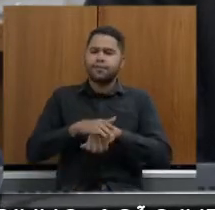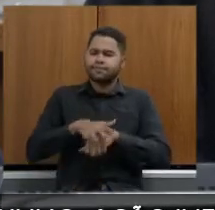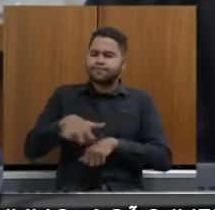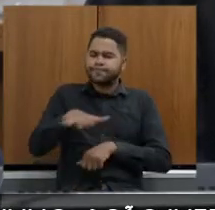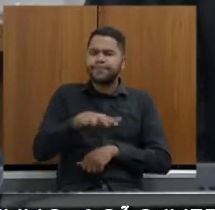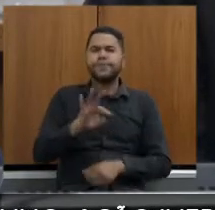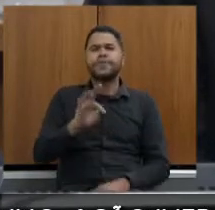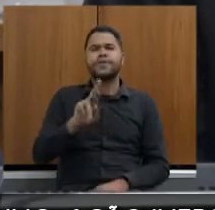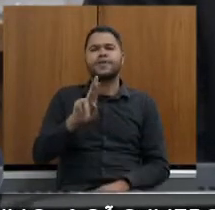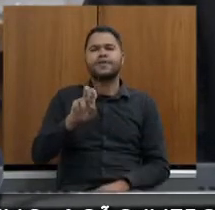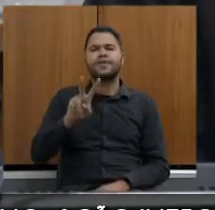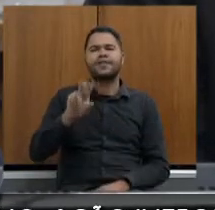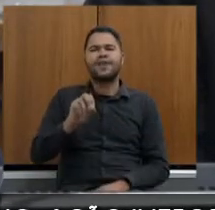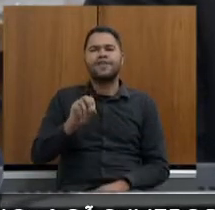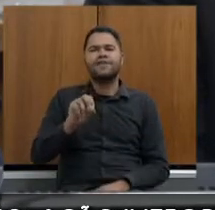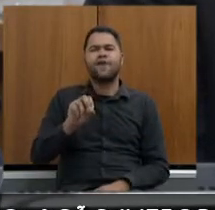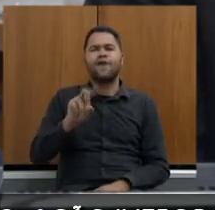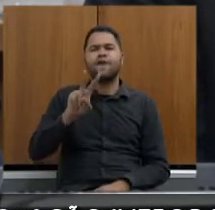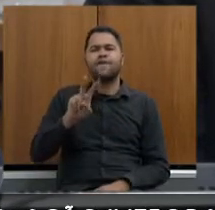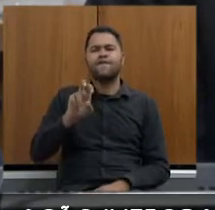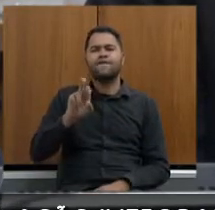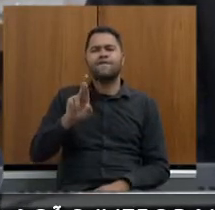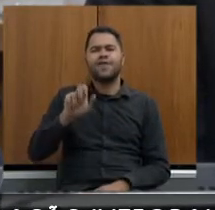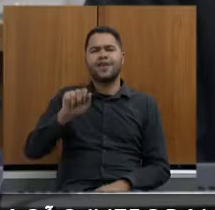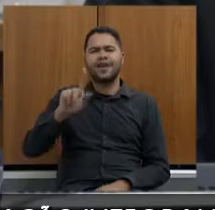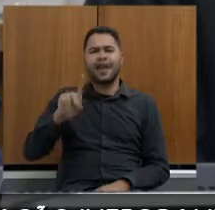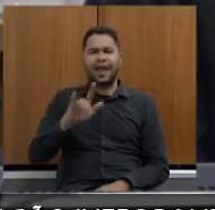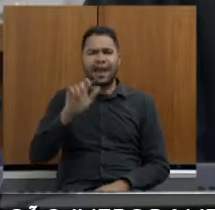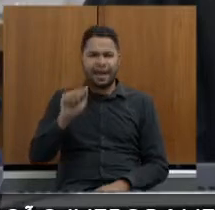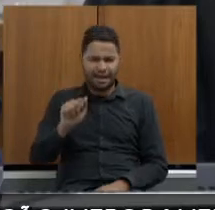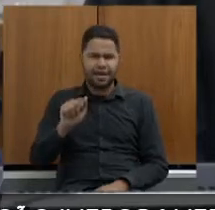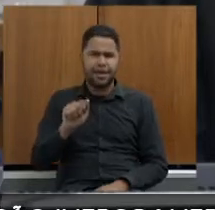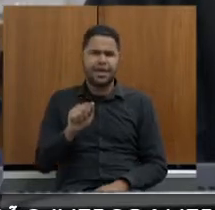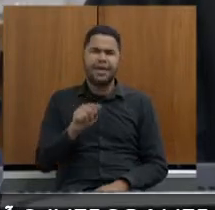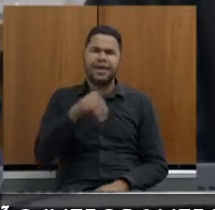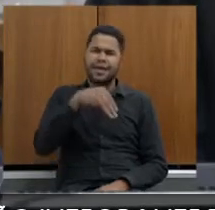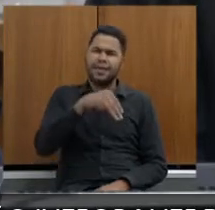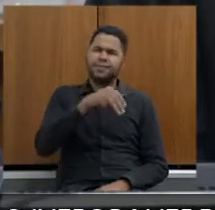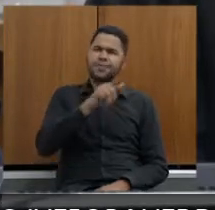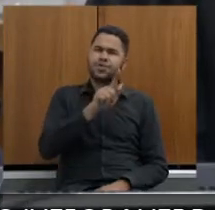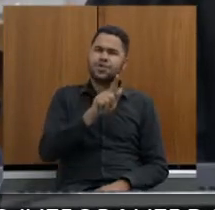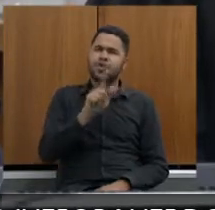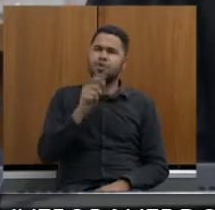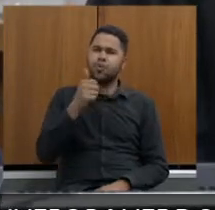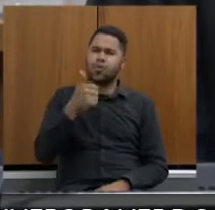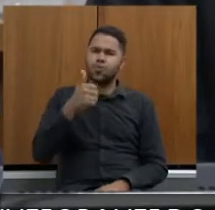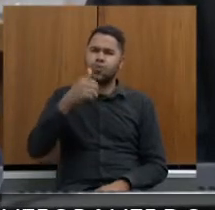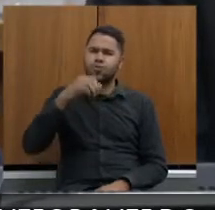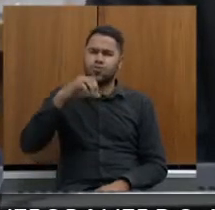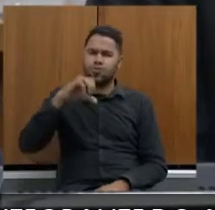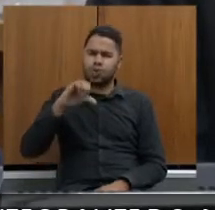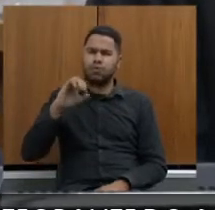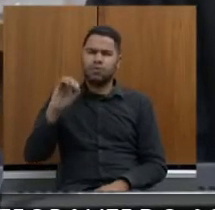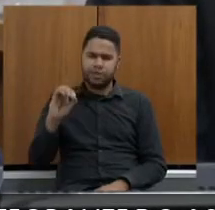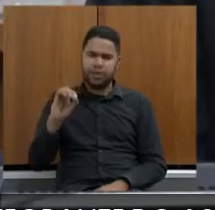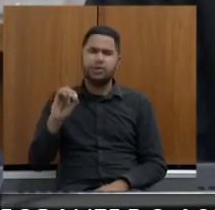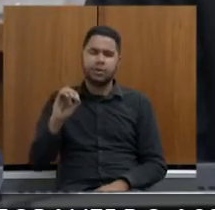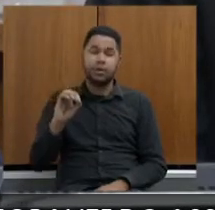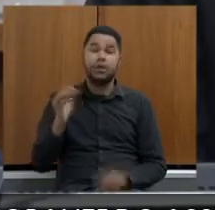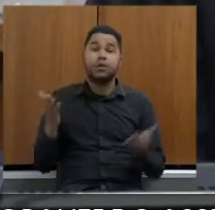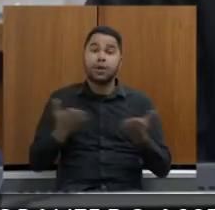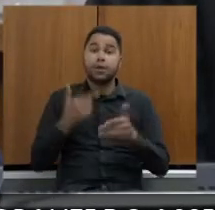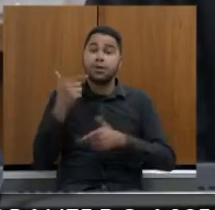veralha da MG190 ali que ela que construiu enfim tem e agora está